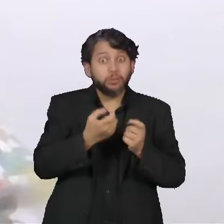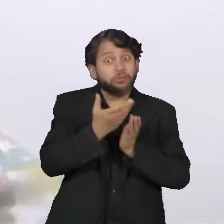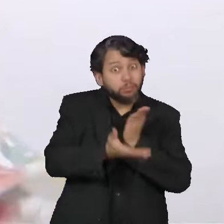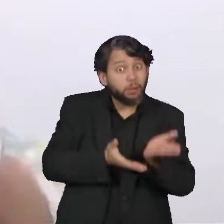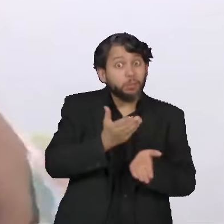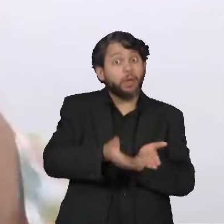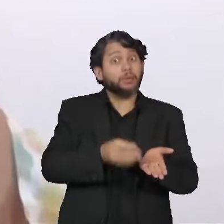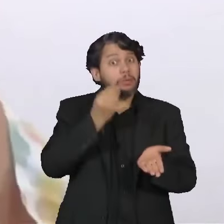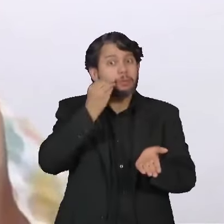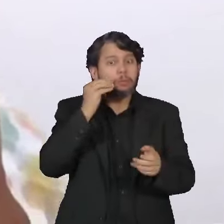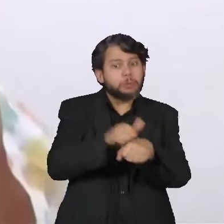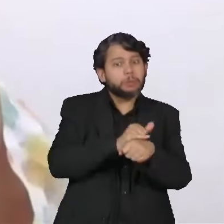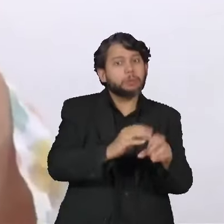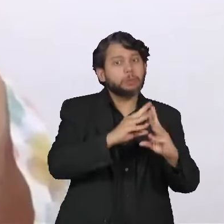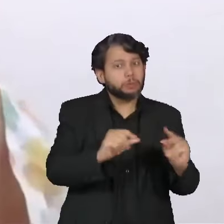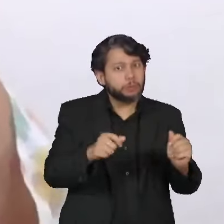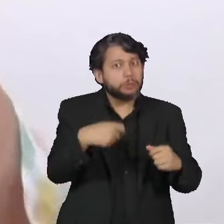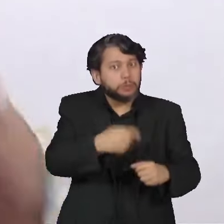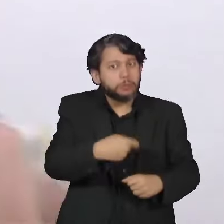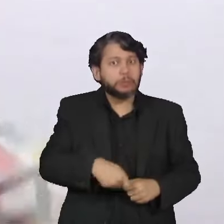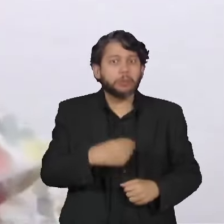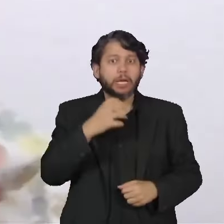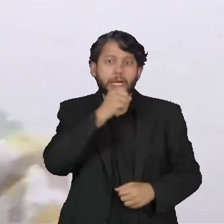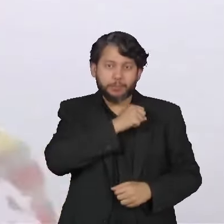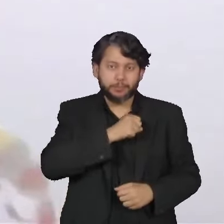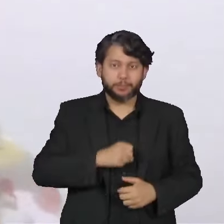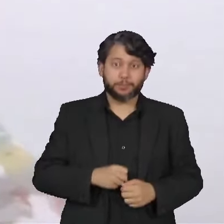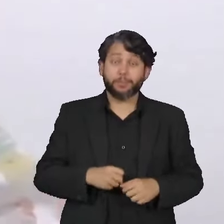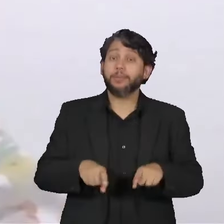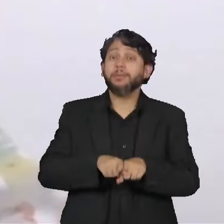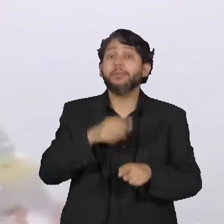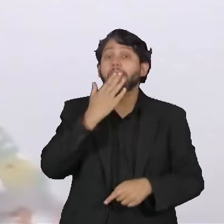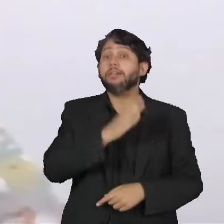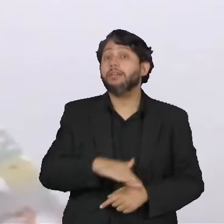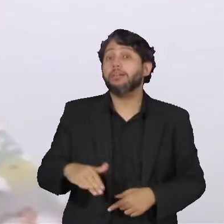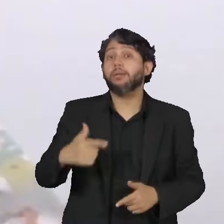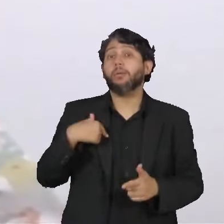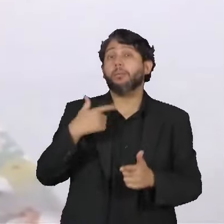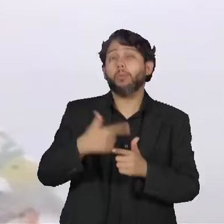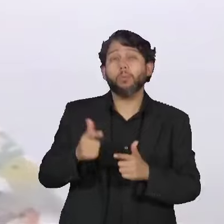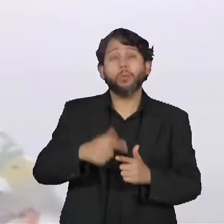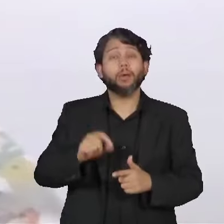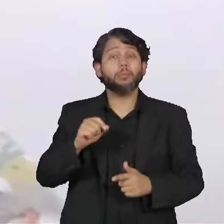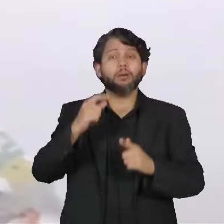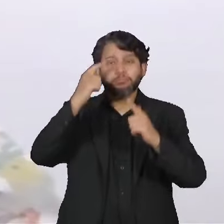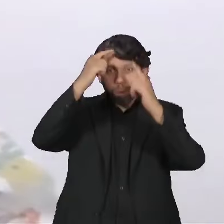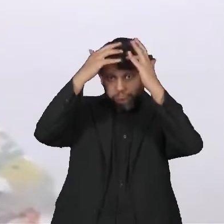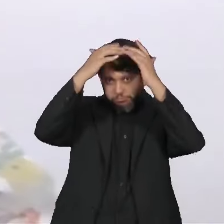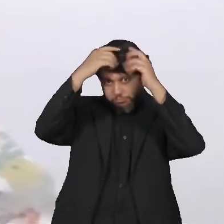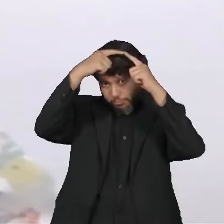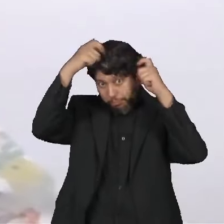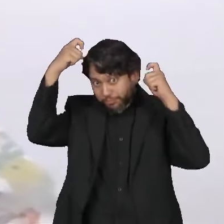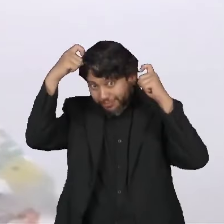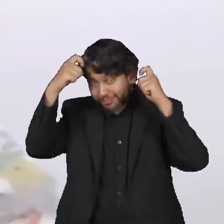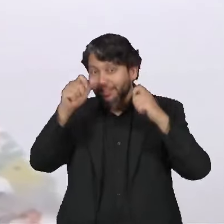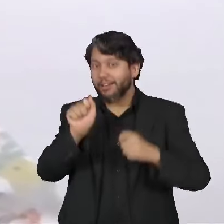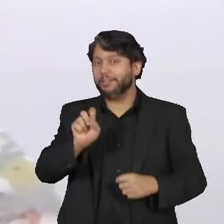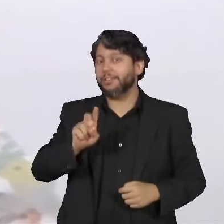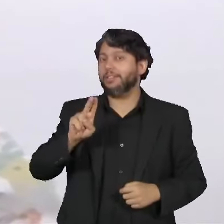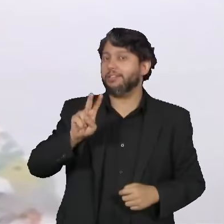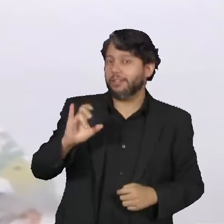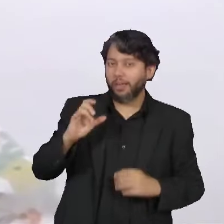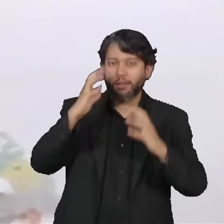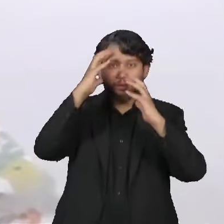infecção está ativa. Eles podem ter uma incidência maior de fazer o AVC, que é o acidente vascular cerebral ou